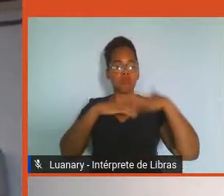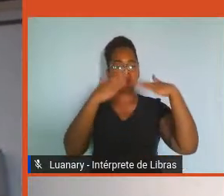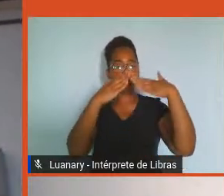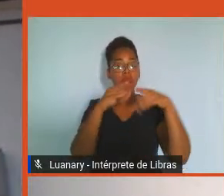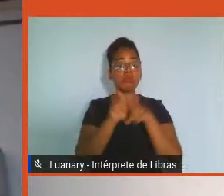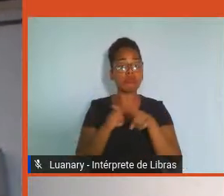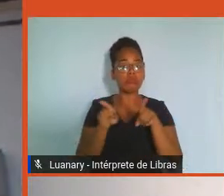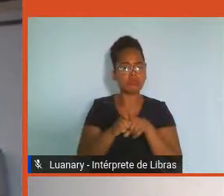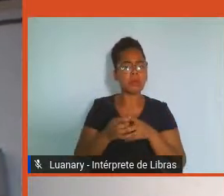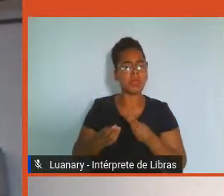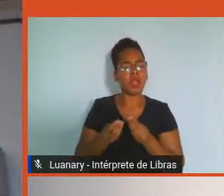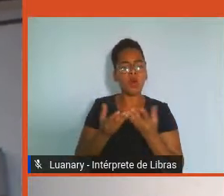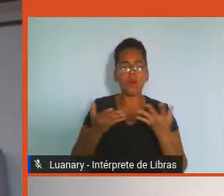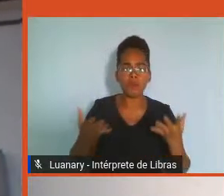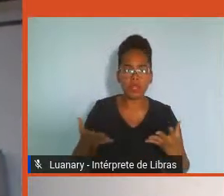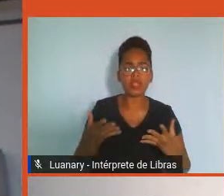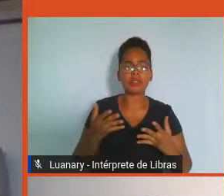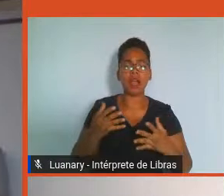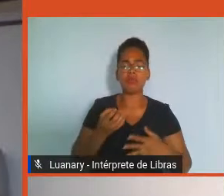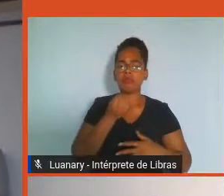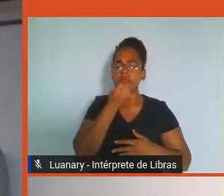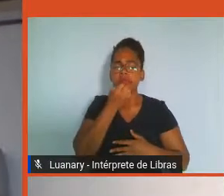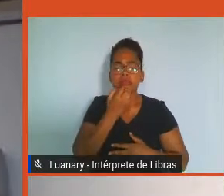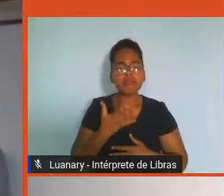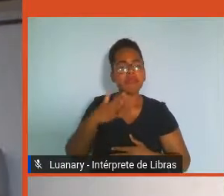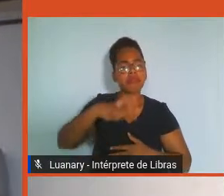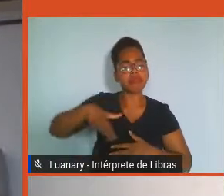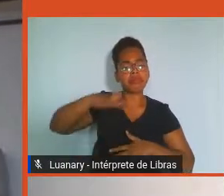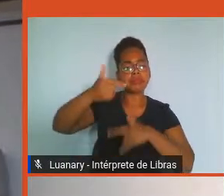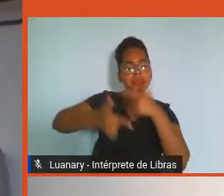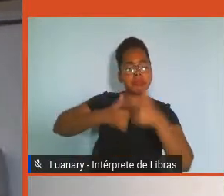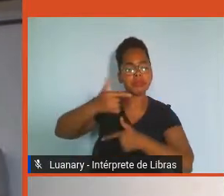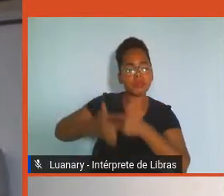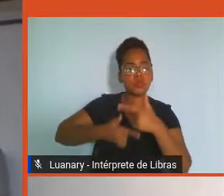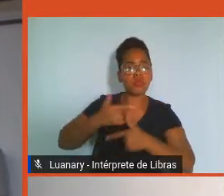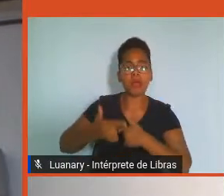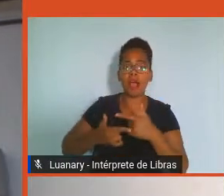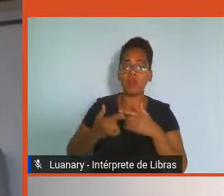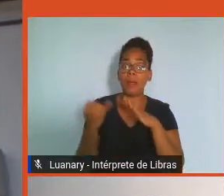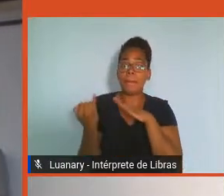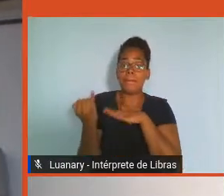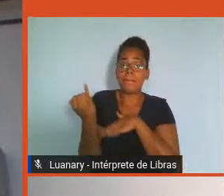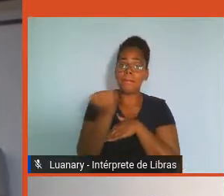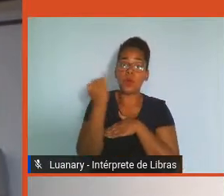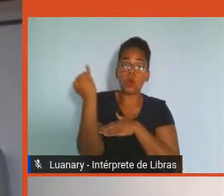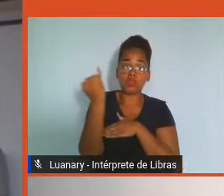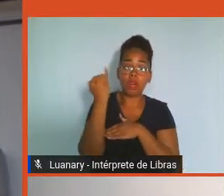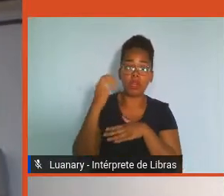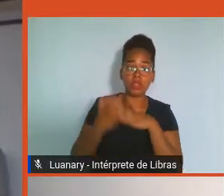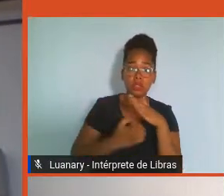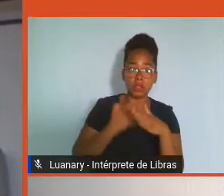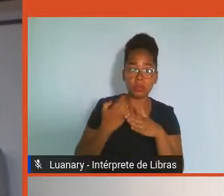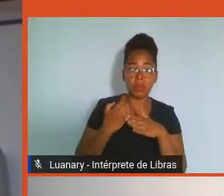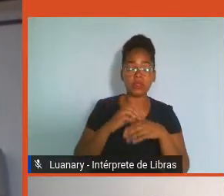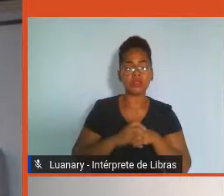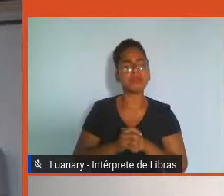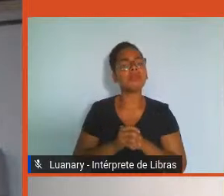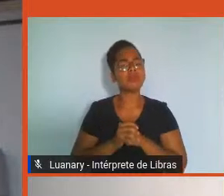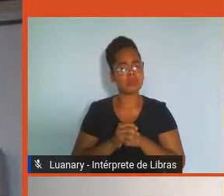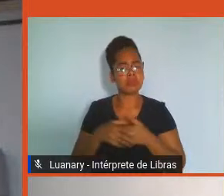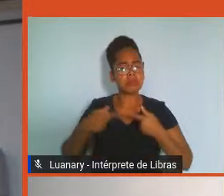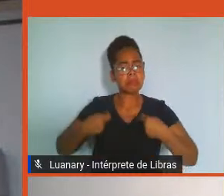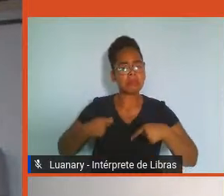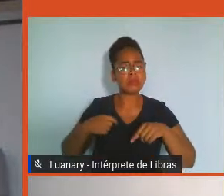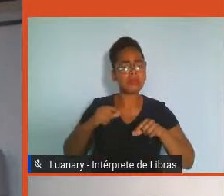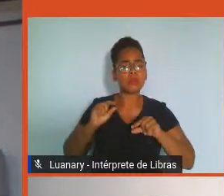para funcionários é essencial para o sucesso de qualquer empresa. A organização deve construir um ambiente harmônico que